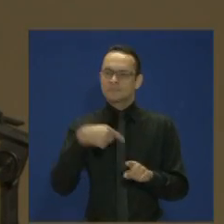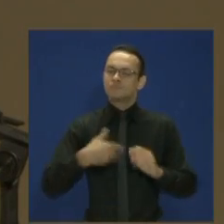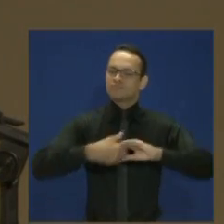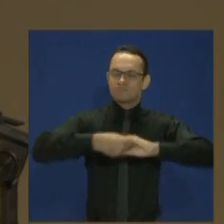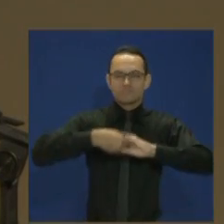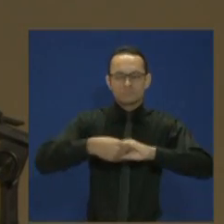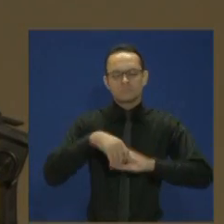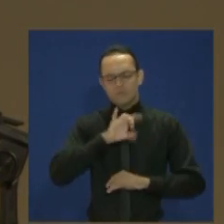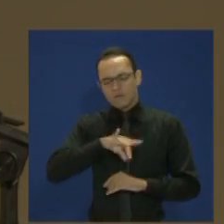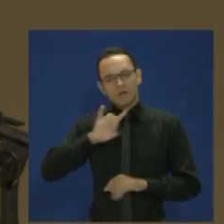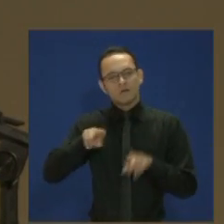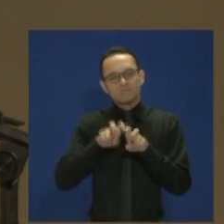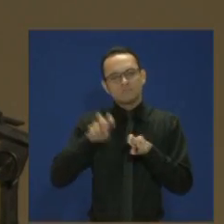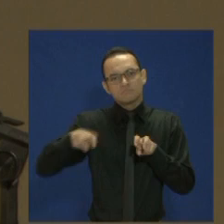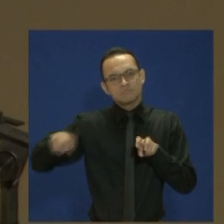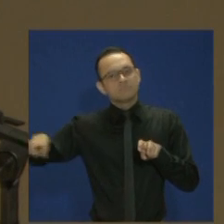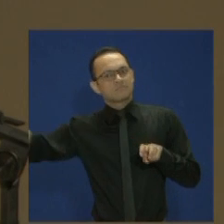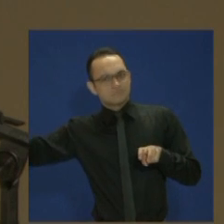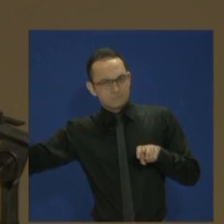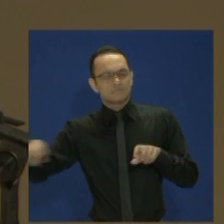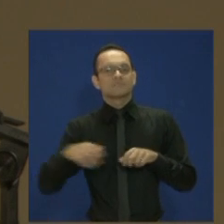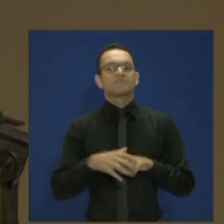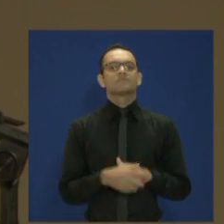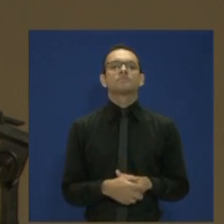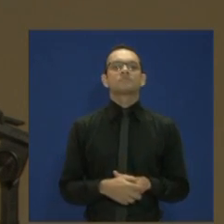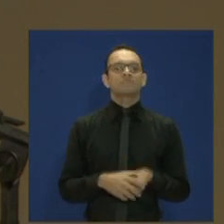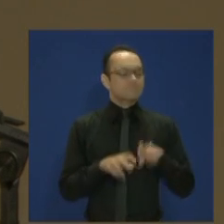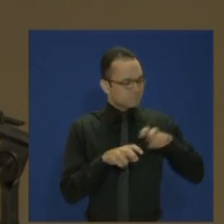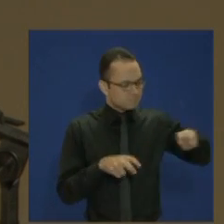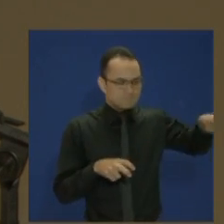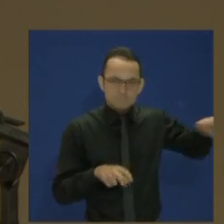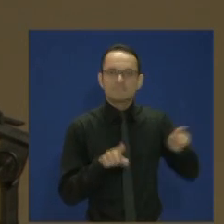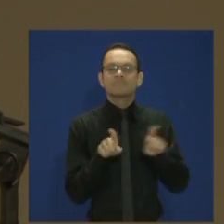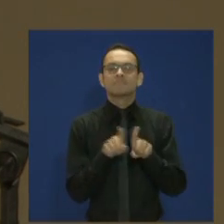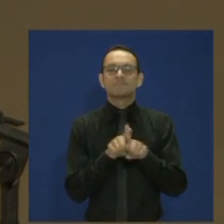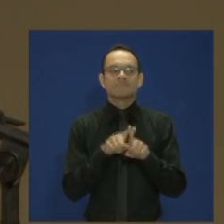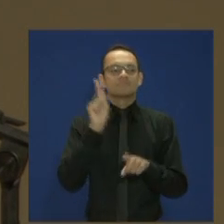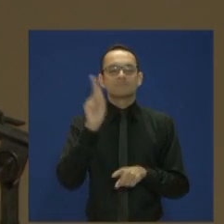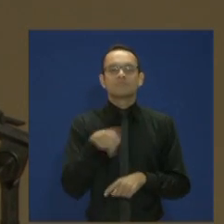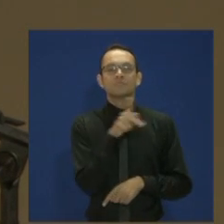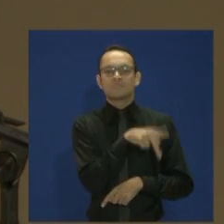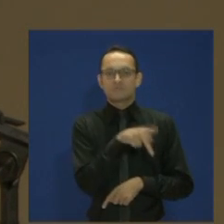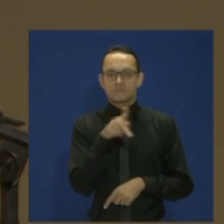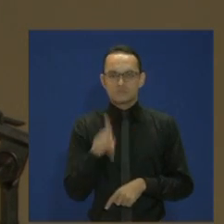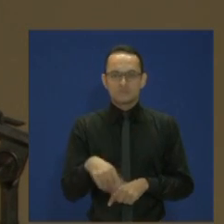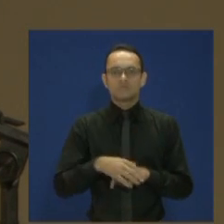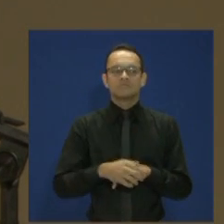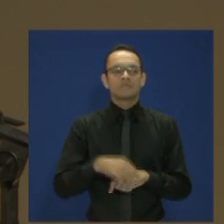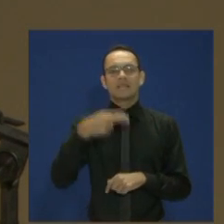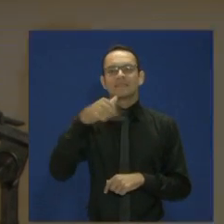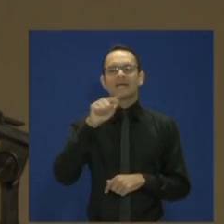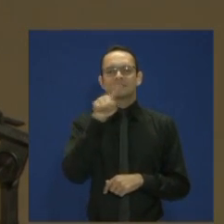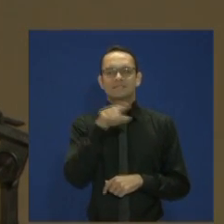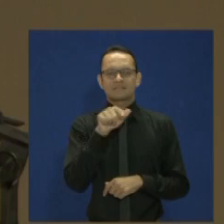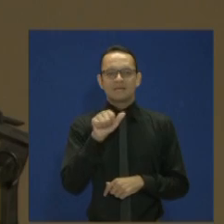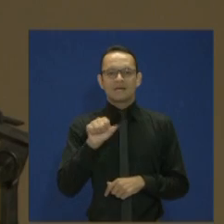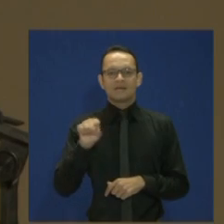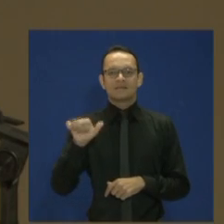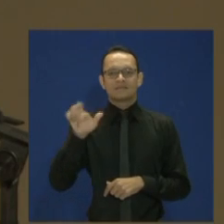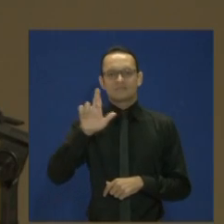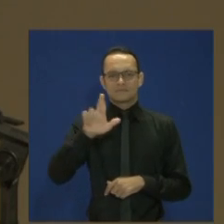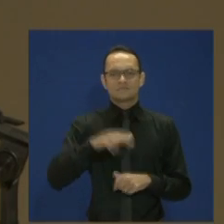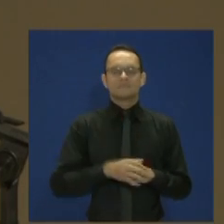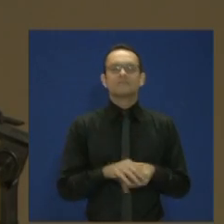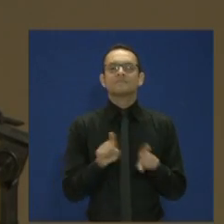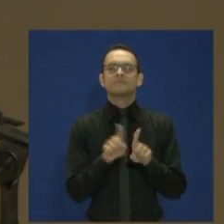iniciando pelo professor Reginaldo Nassar, diretor do Instituto de Ciências Biológicas, coordenador do